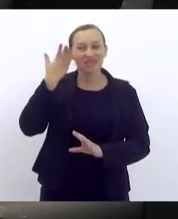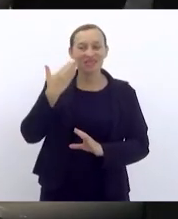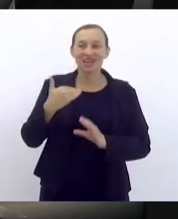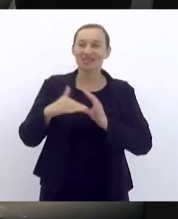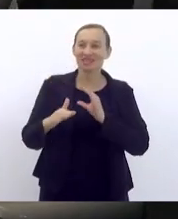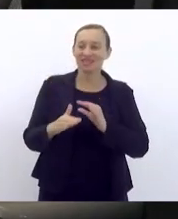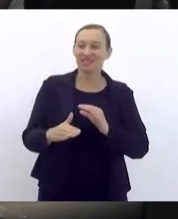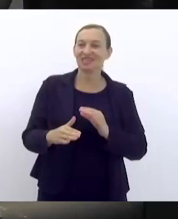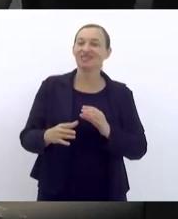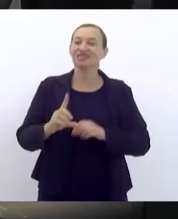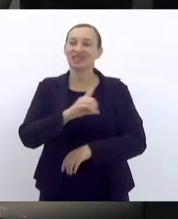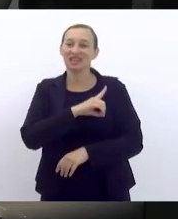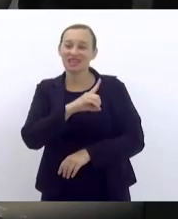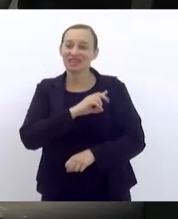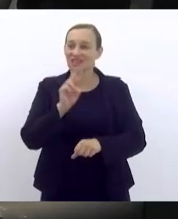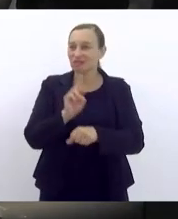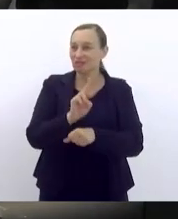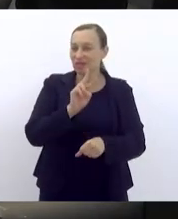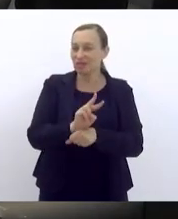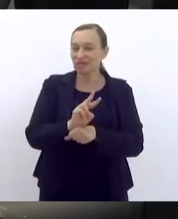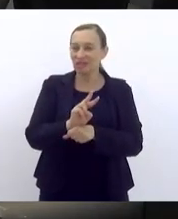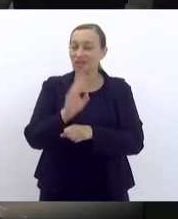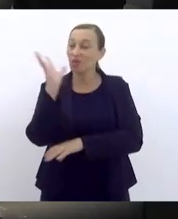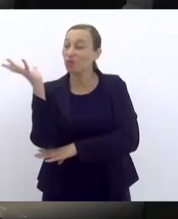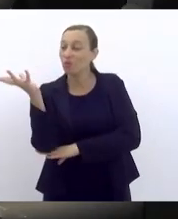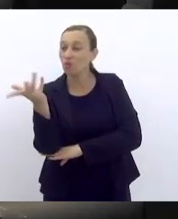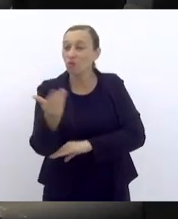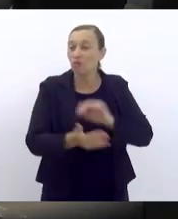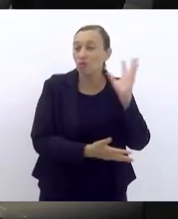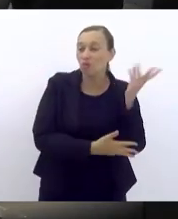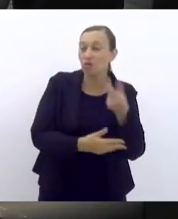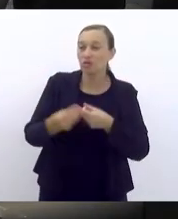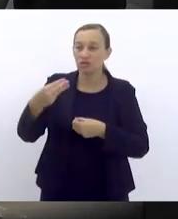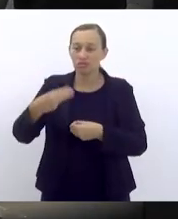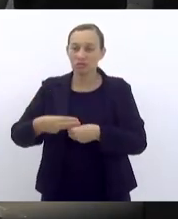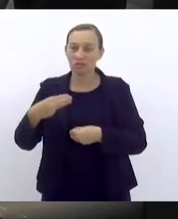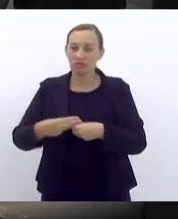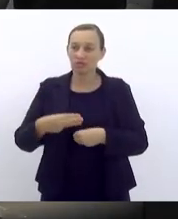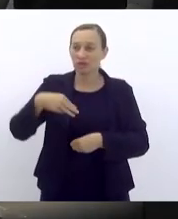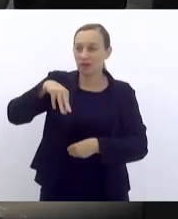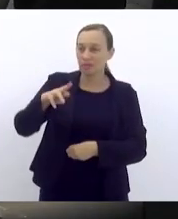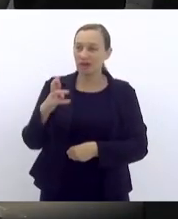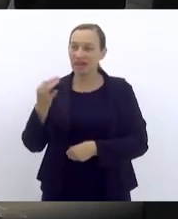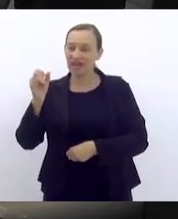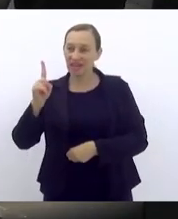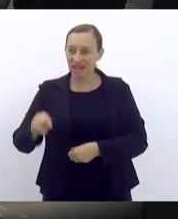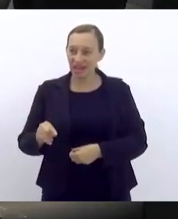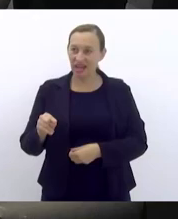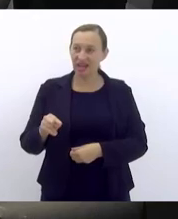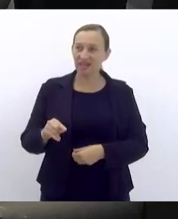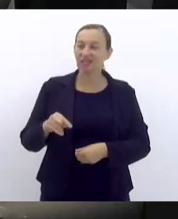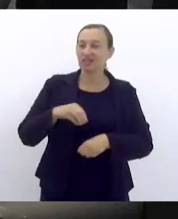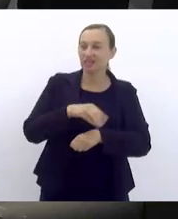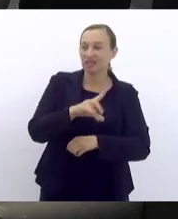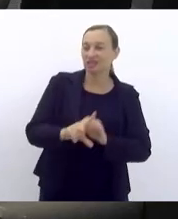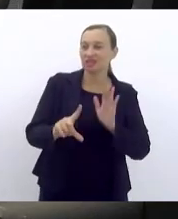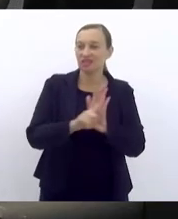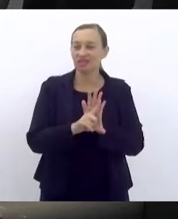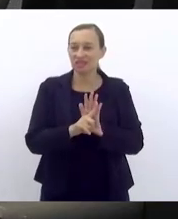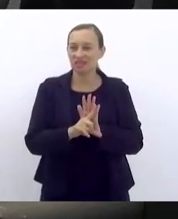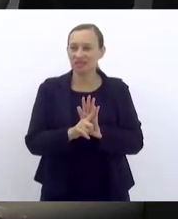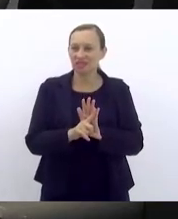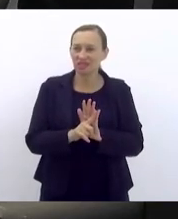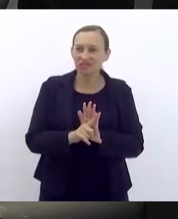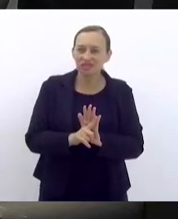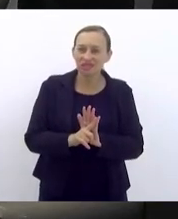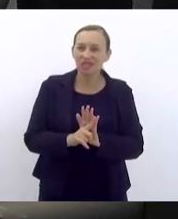delegacia de proteção ao meio ambiente no município de Maricá. Pareceres da Comissão de Indicação Legislativa favorável,